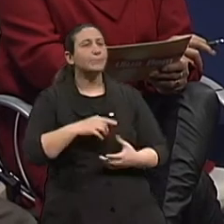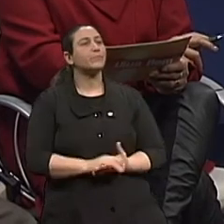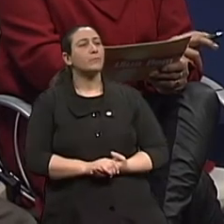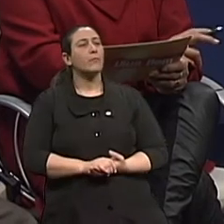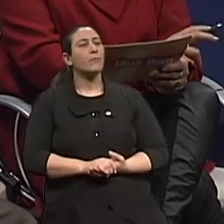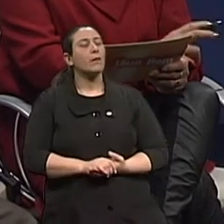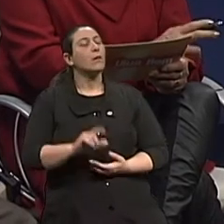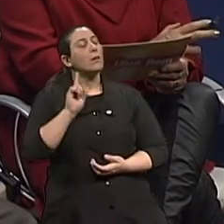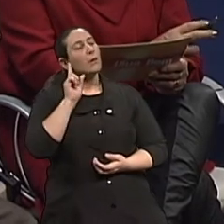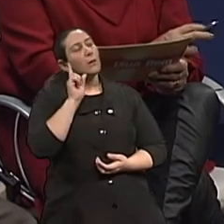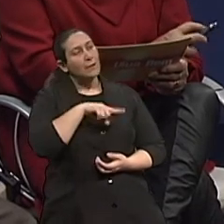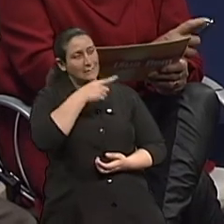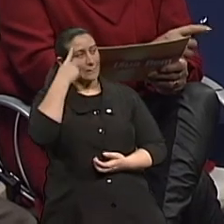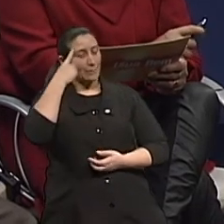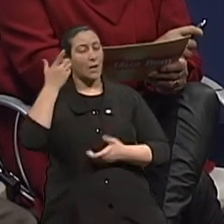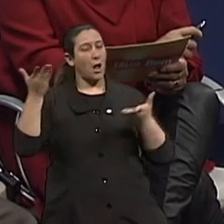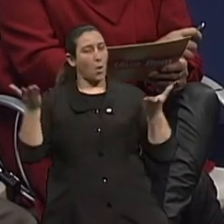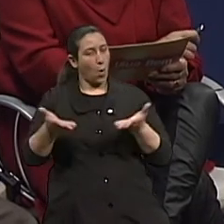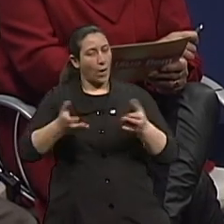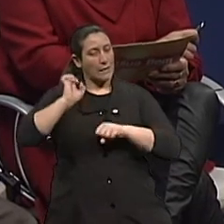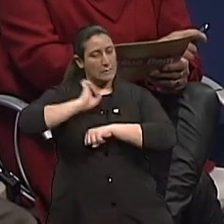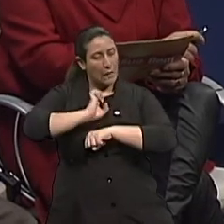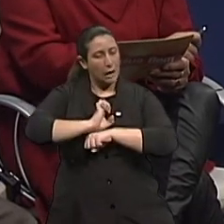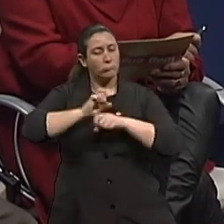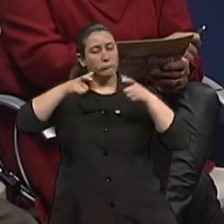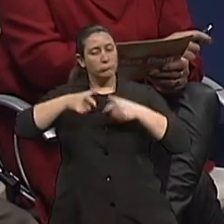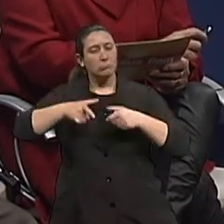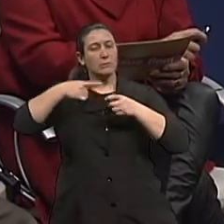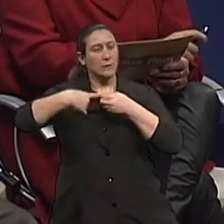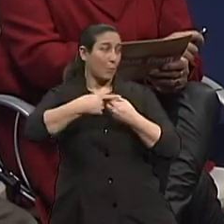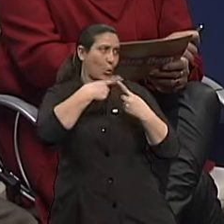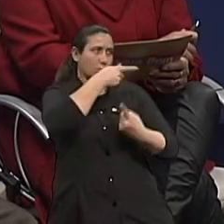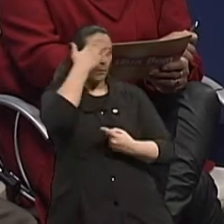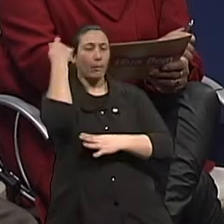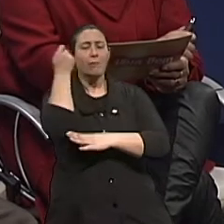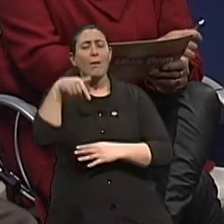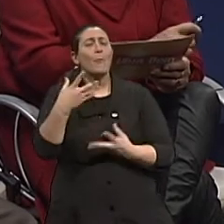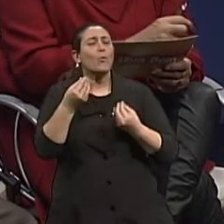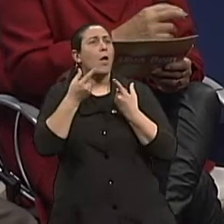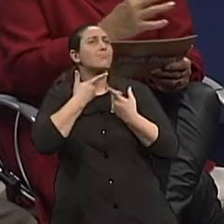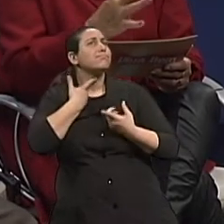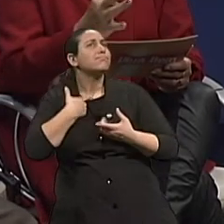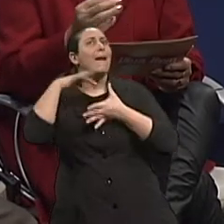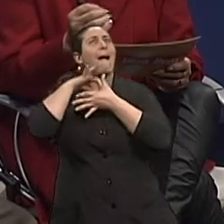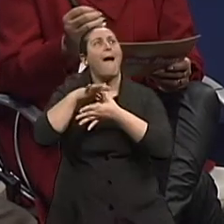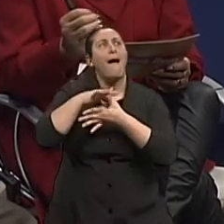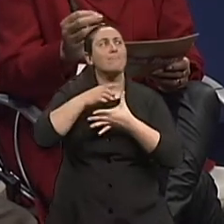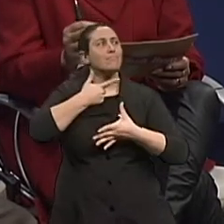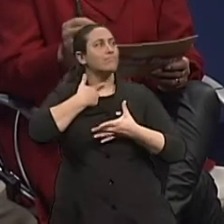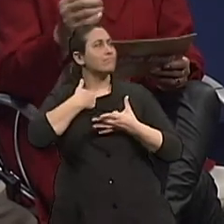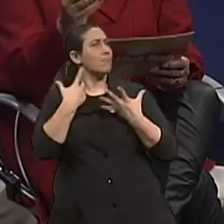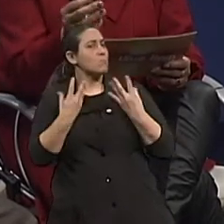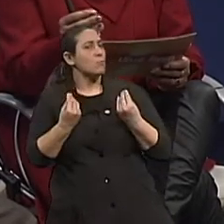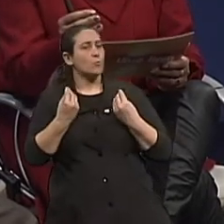a questão do estado em que nós estamos, da cidade, a questão da carne vermelha, ela continua sendo vilã? Tem algumas, é